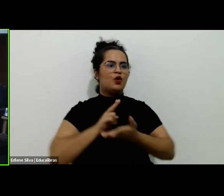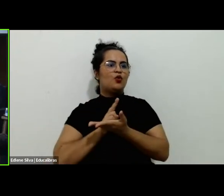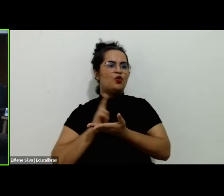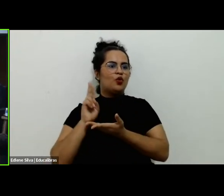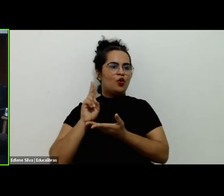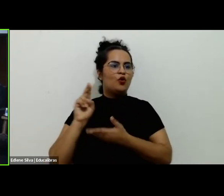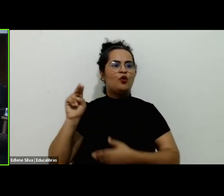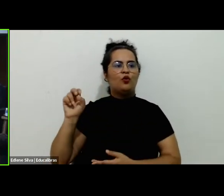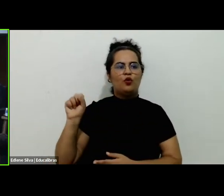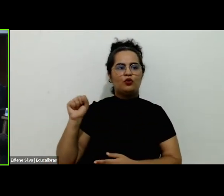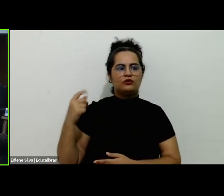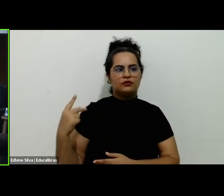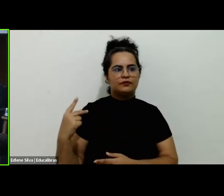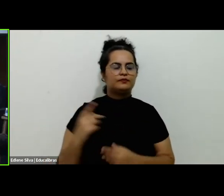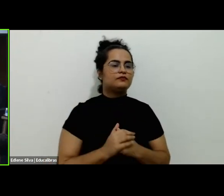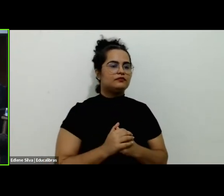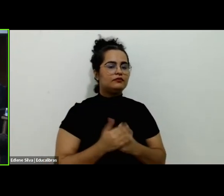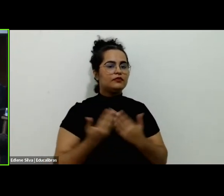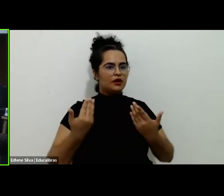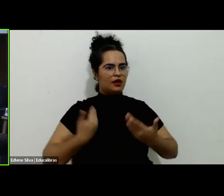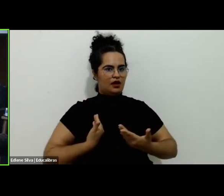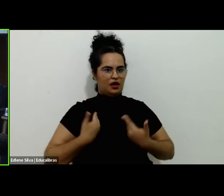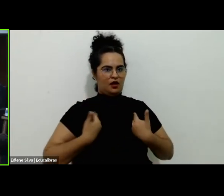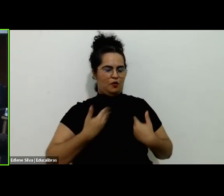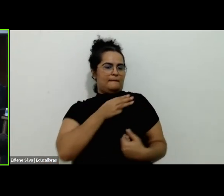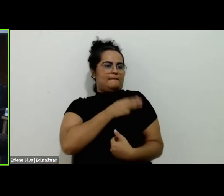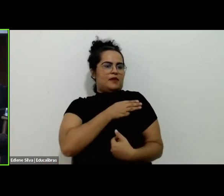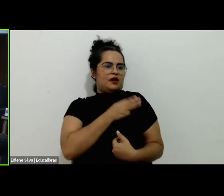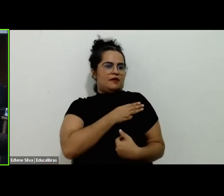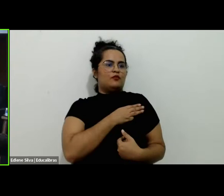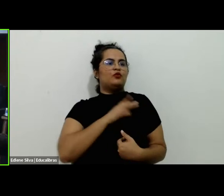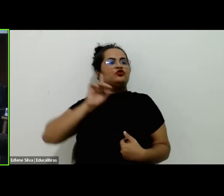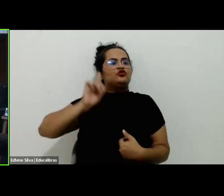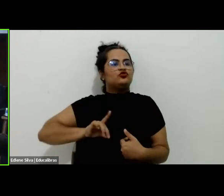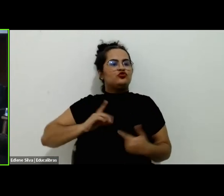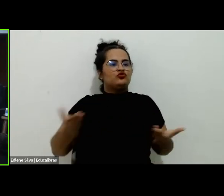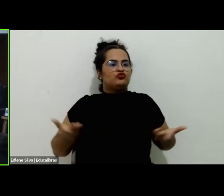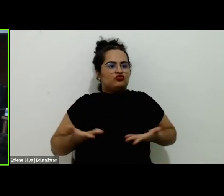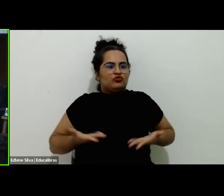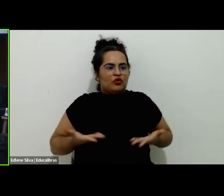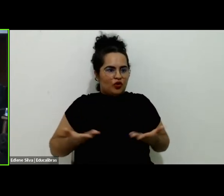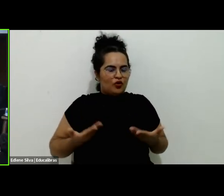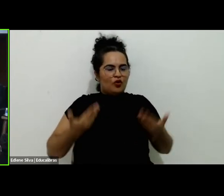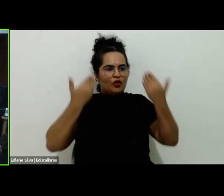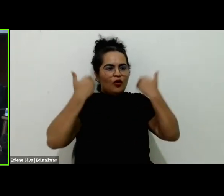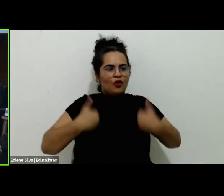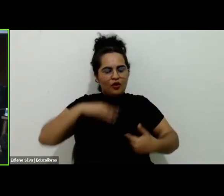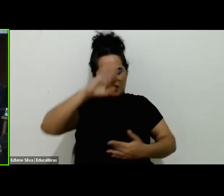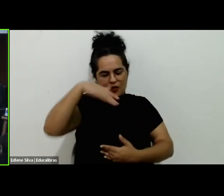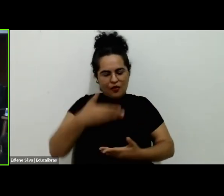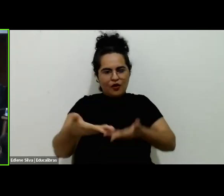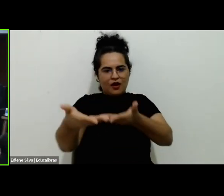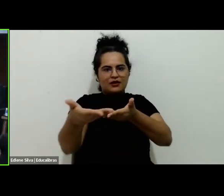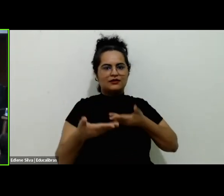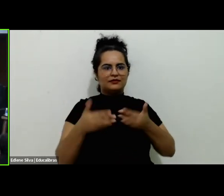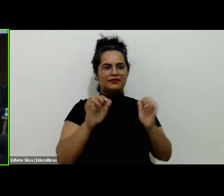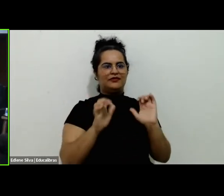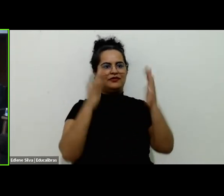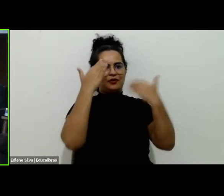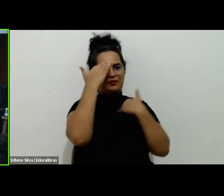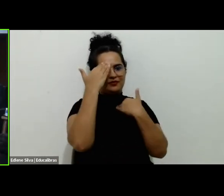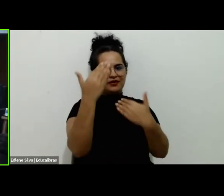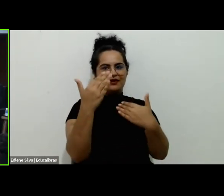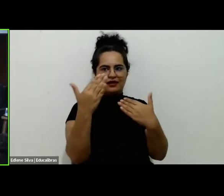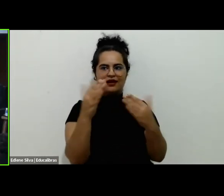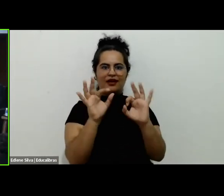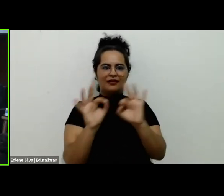membro dessa casa e atual diretor dessa escola, nos honra muito, me honra muito receber esse evento. Muito obrigado pela atenção.